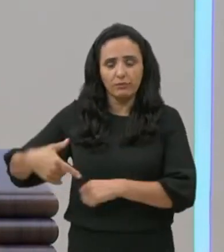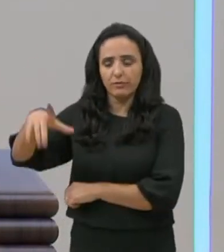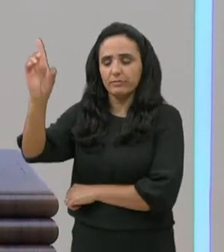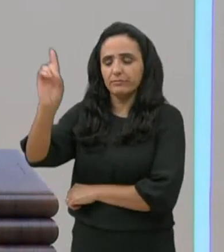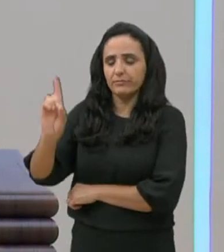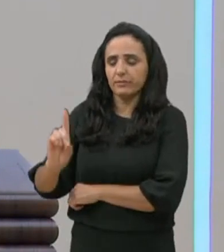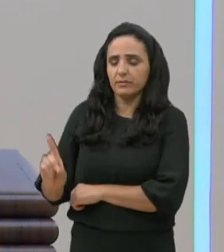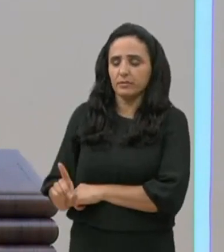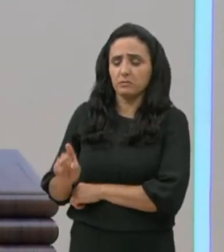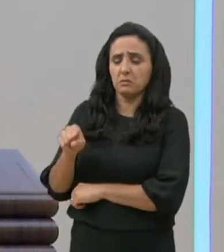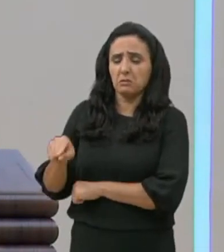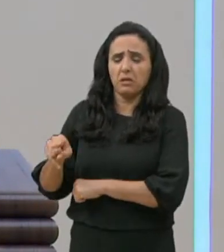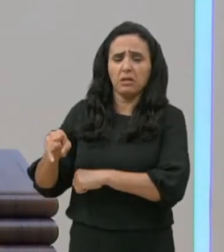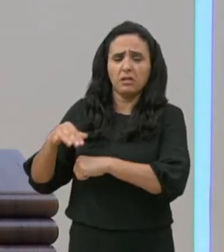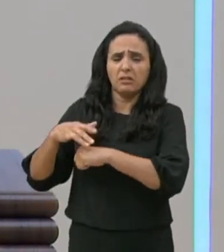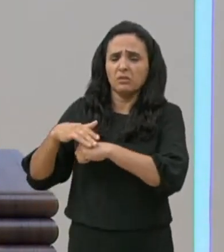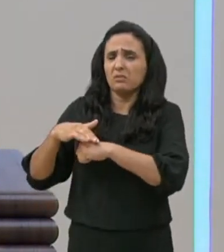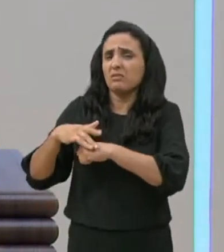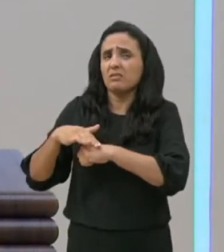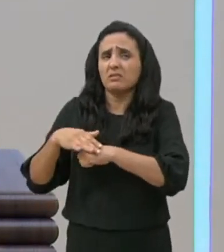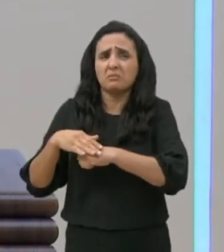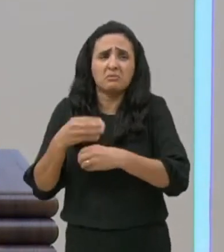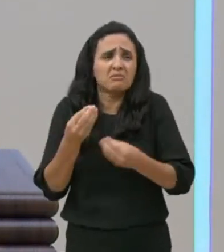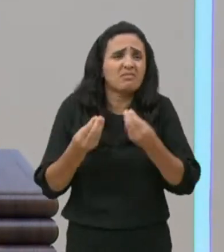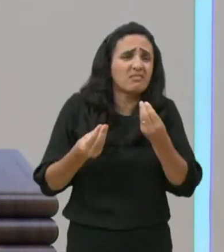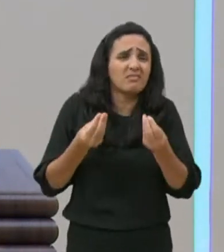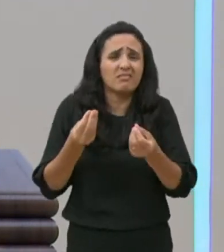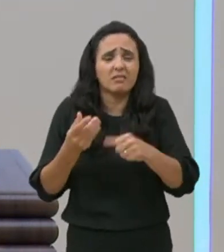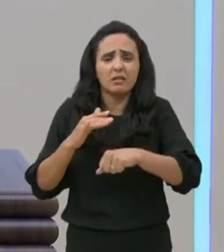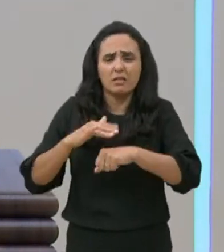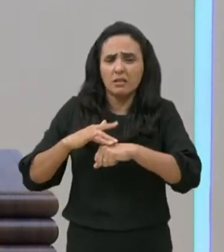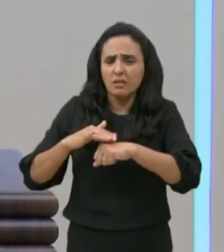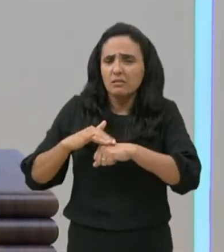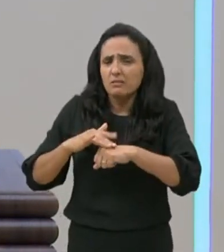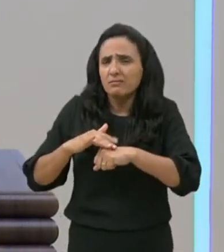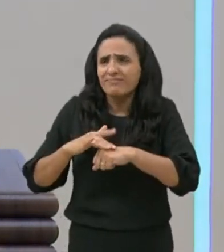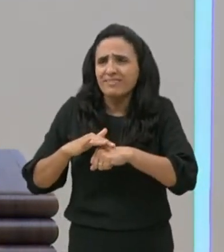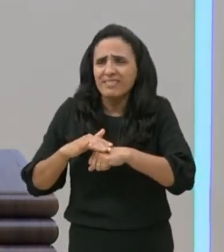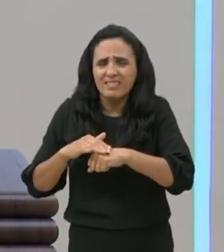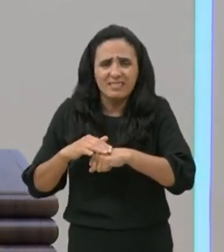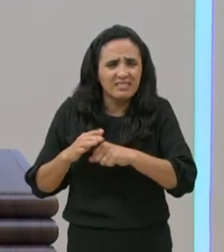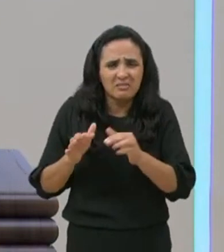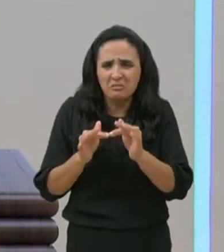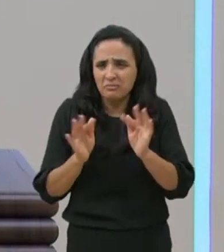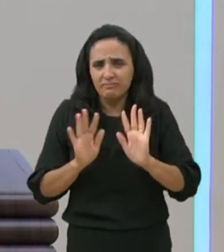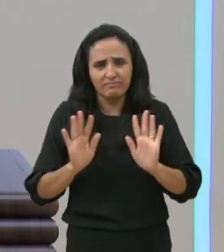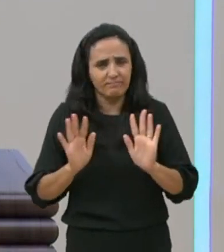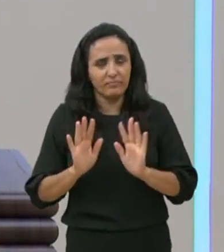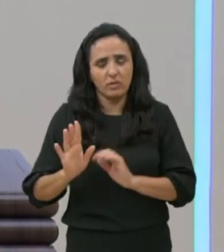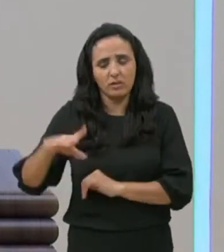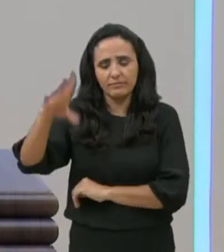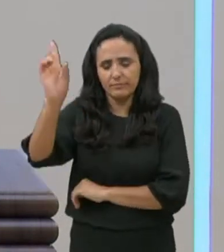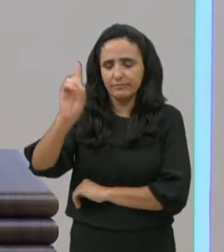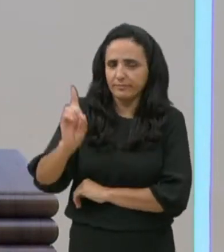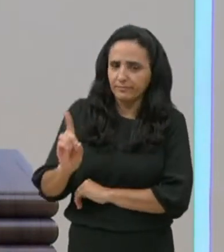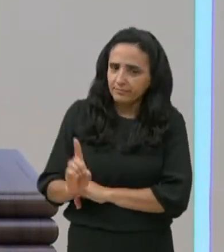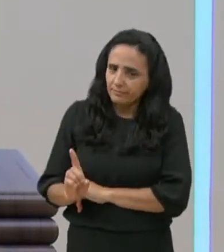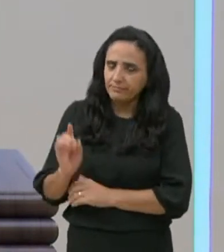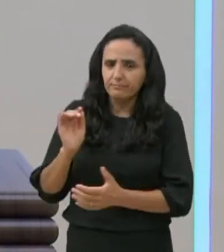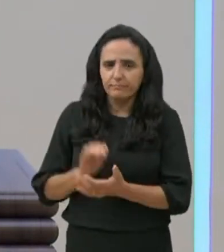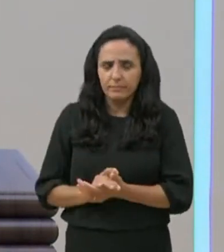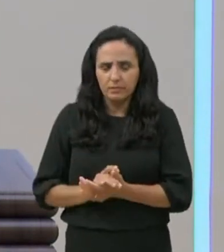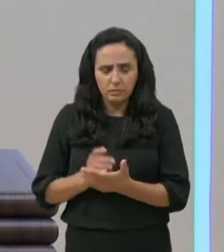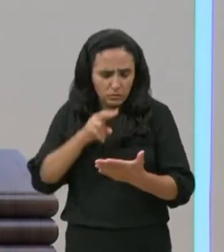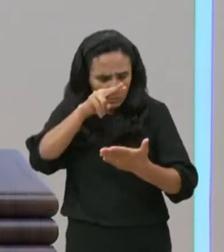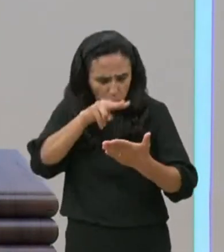enfermo, mas não era apenas enfermo, ele não estava apenas paralítico. Dá-se a